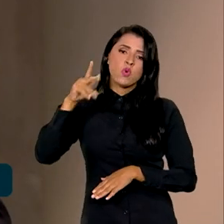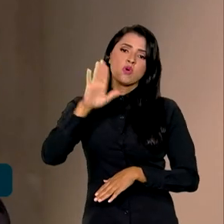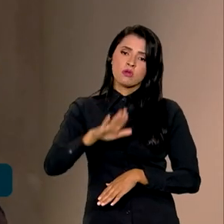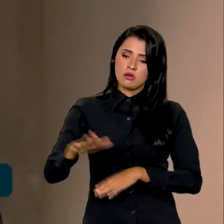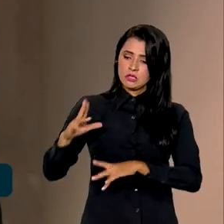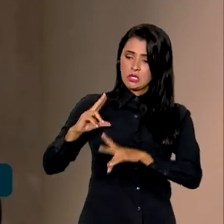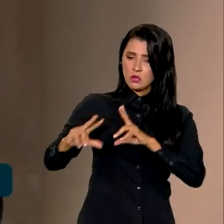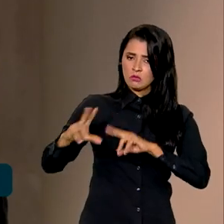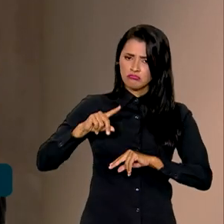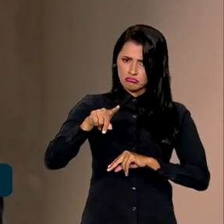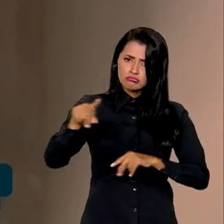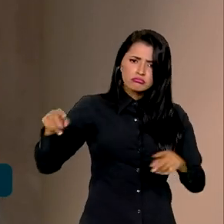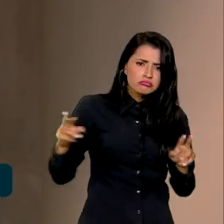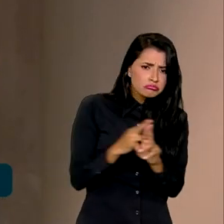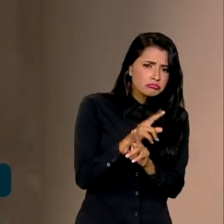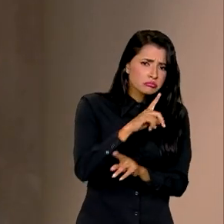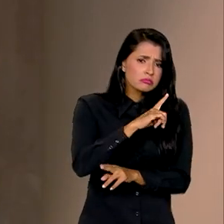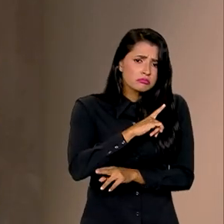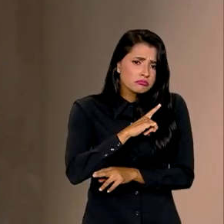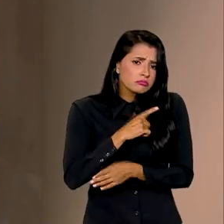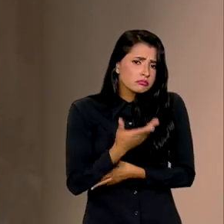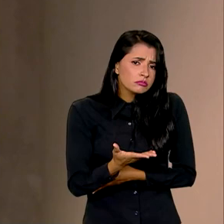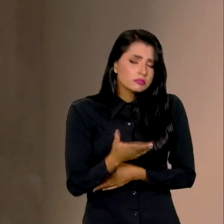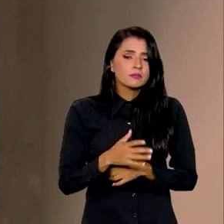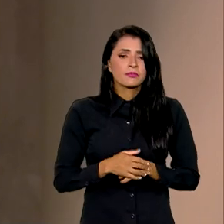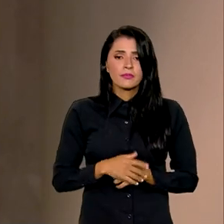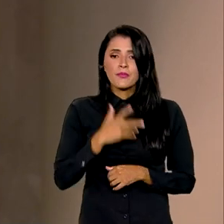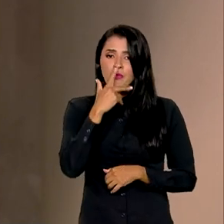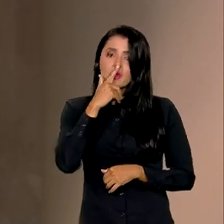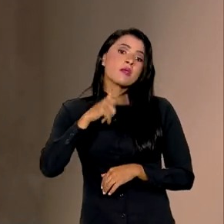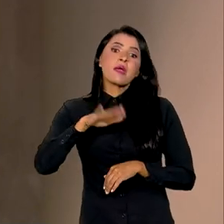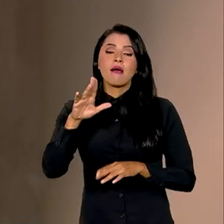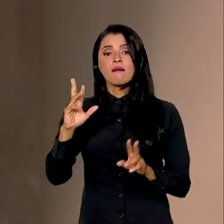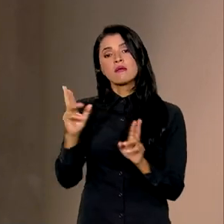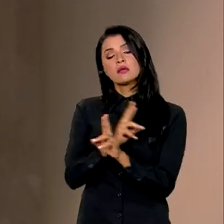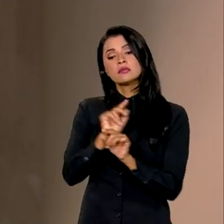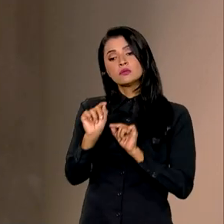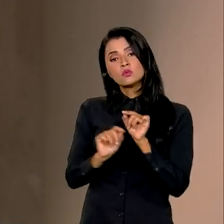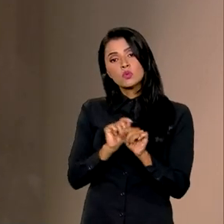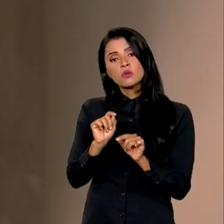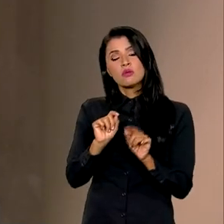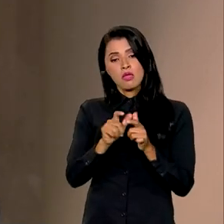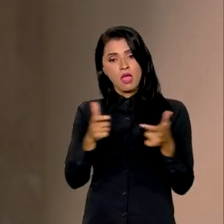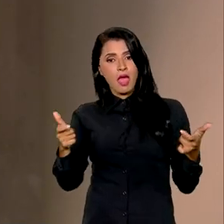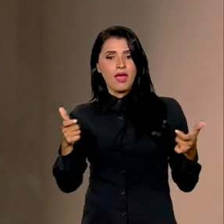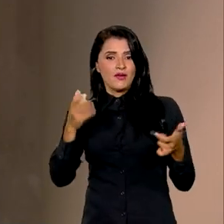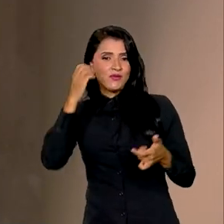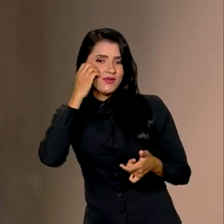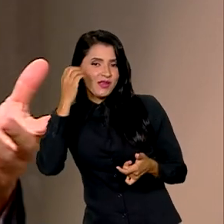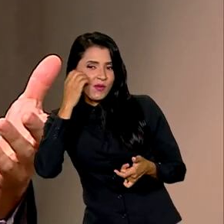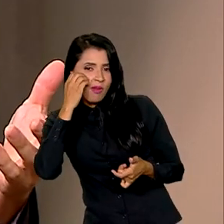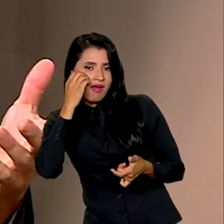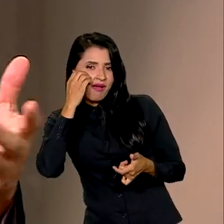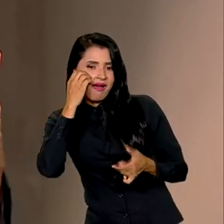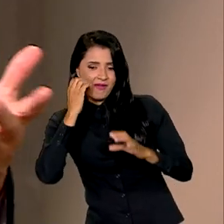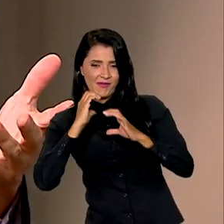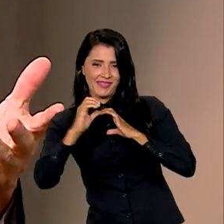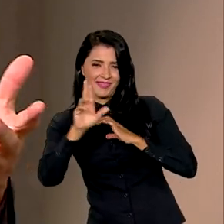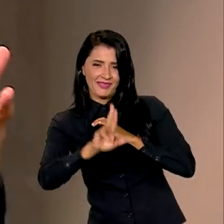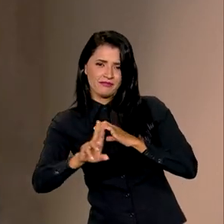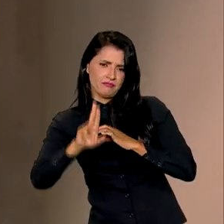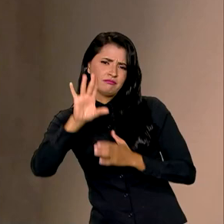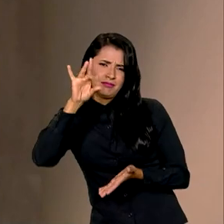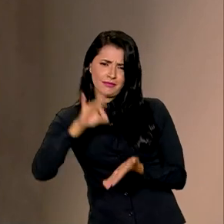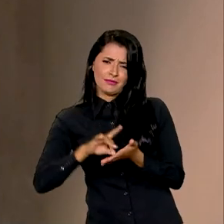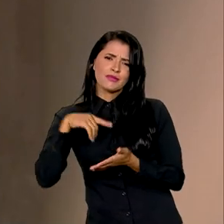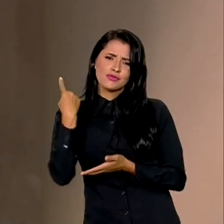aí? Olha, acho que a grande relação é o seguinte, os meios de comunicação, os celulares, eles hoje são uma realidade nossa.